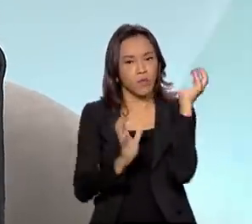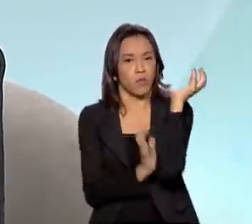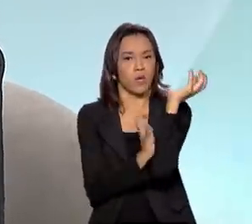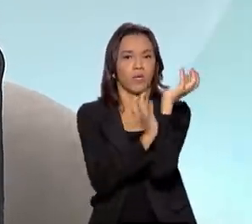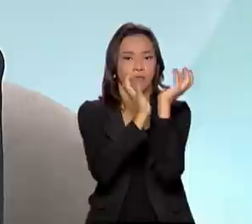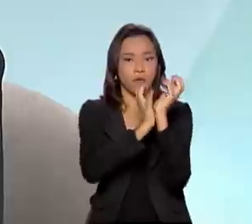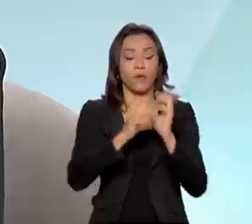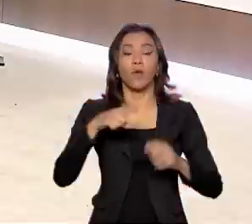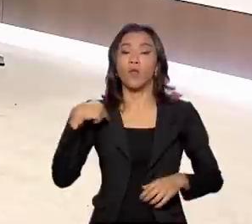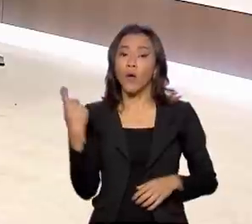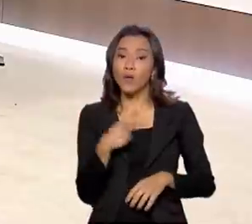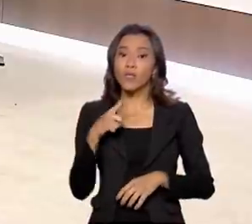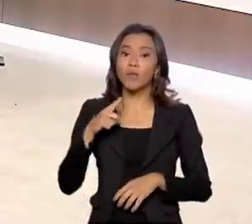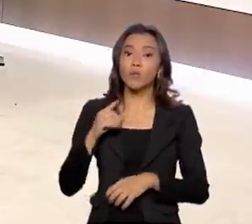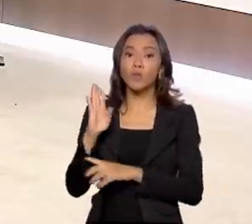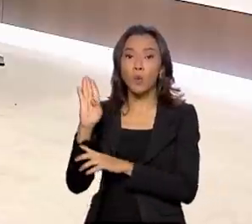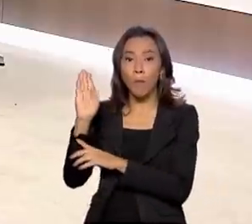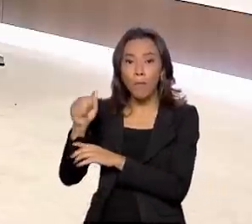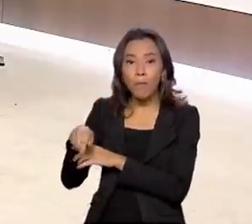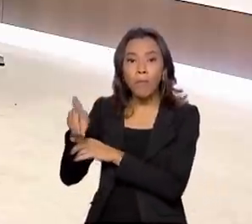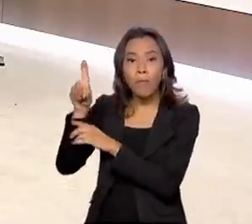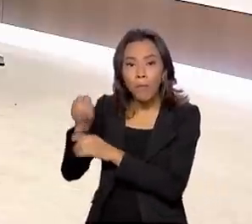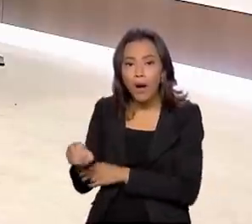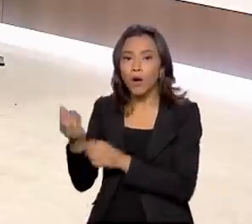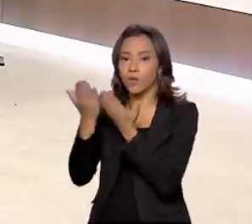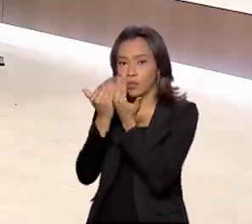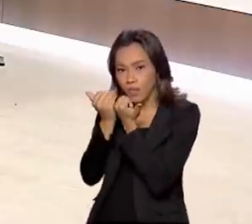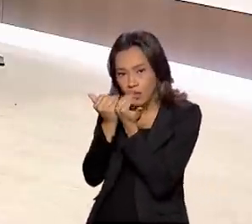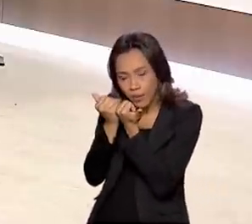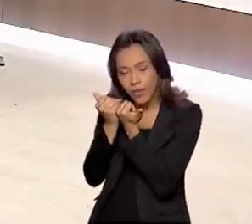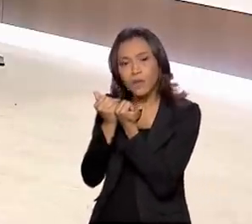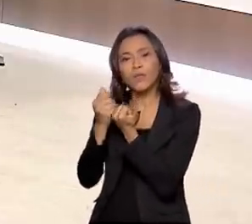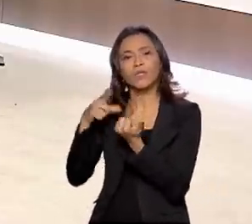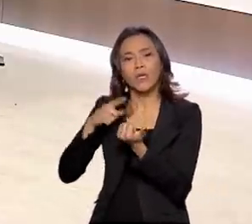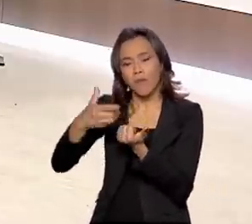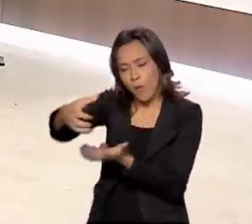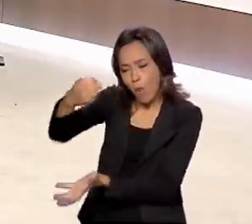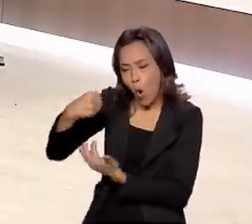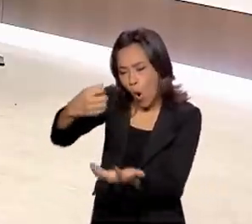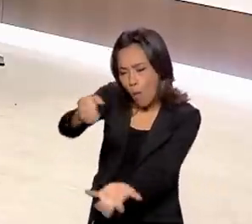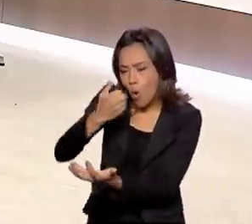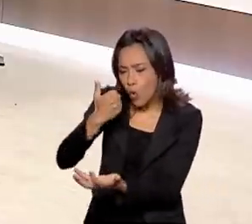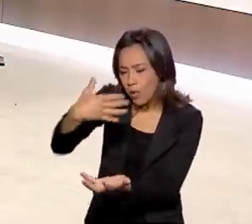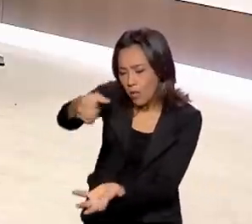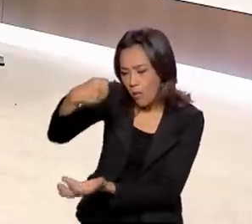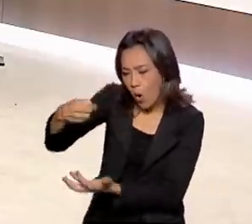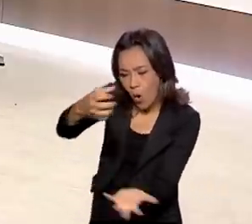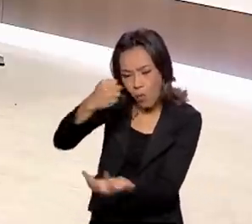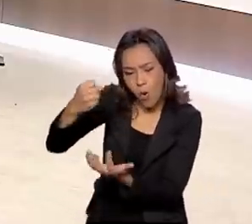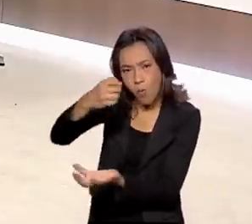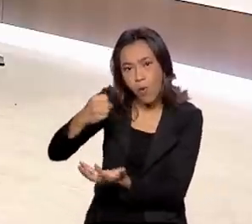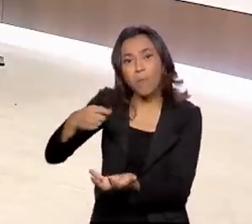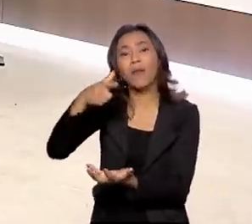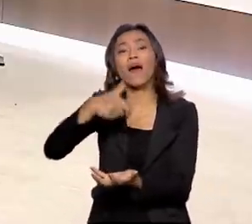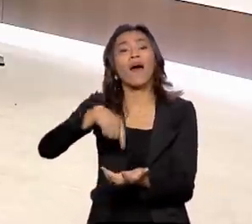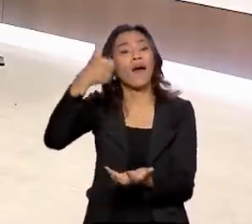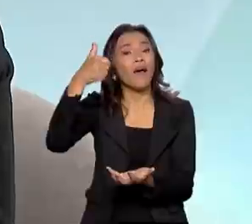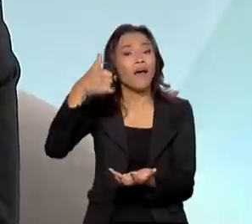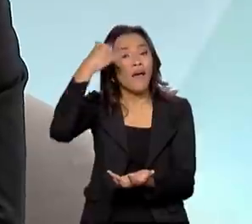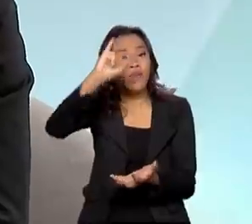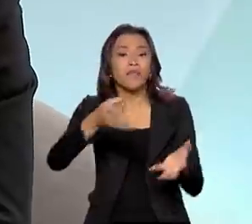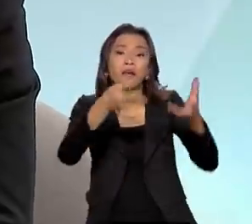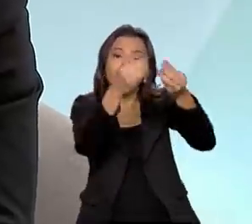Banco Nacional de Alimentos para que a gente consiga ter um fluxo permanente evitando desperdício e atendendo sim toda aquela